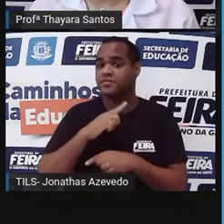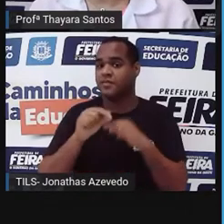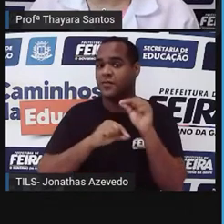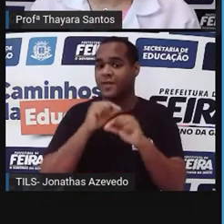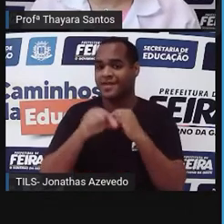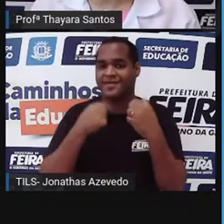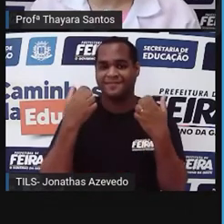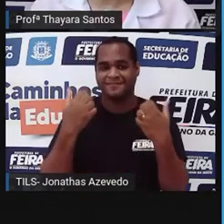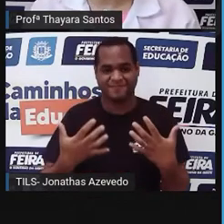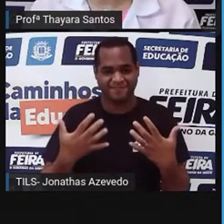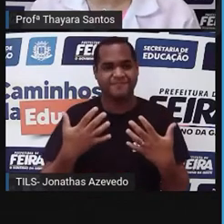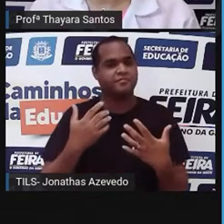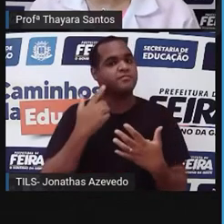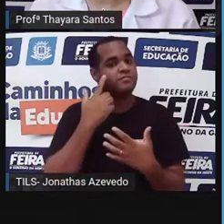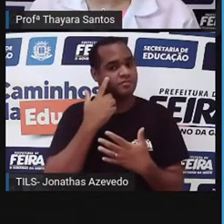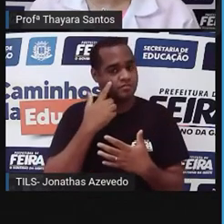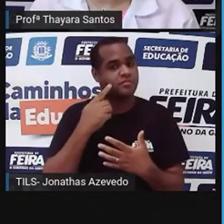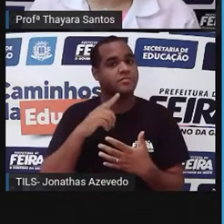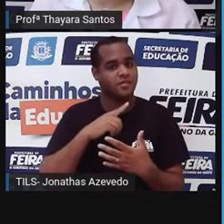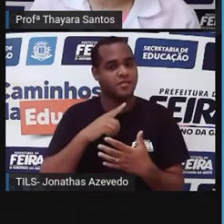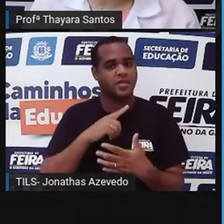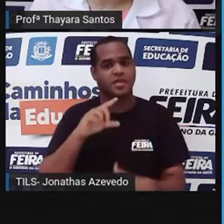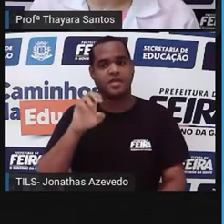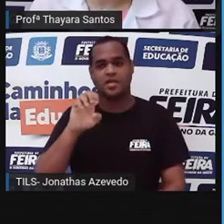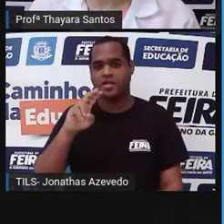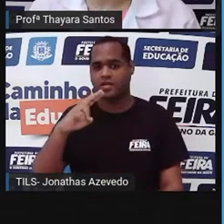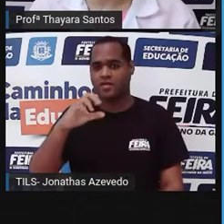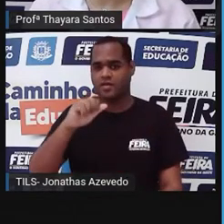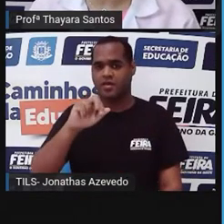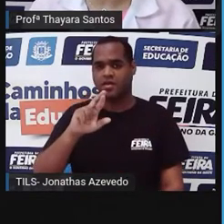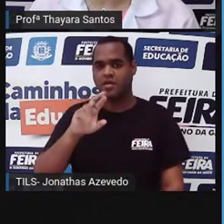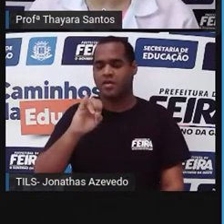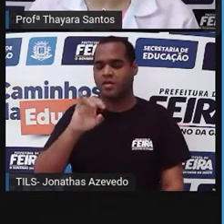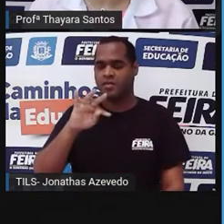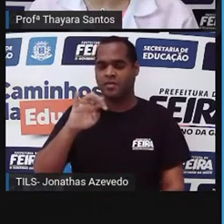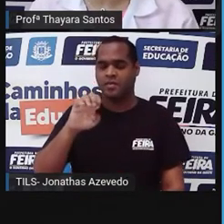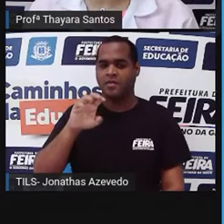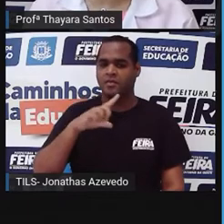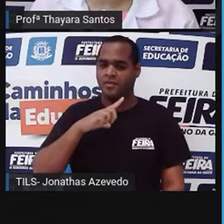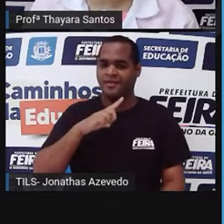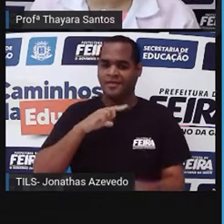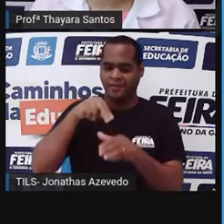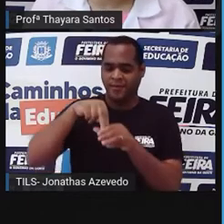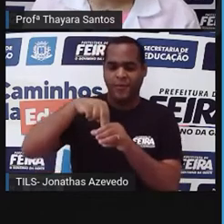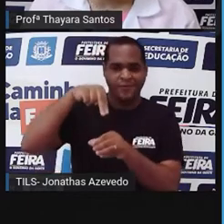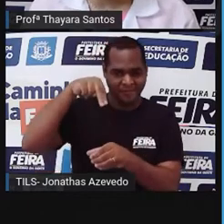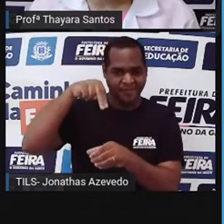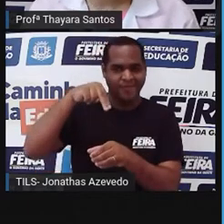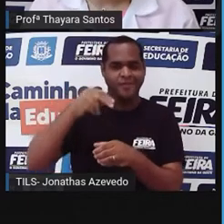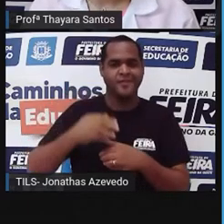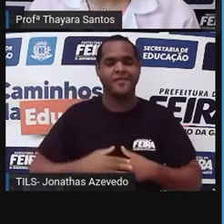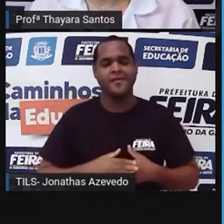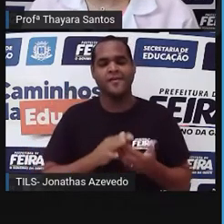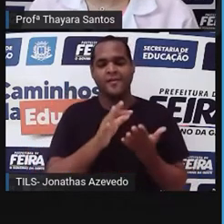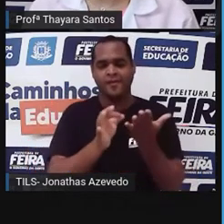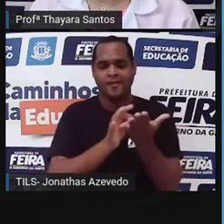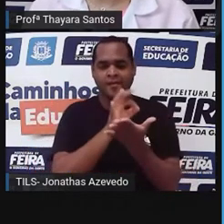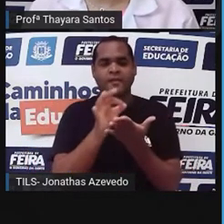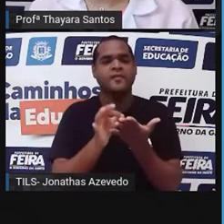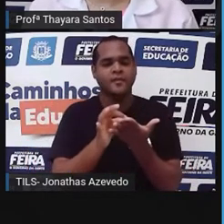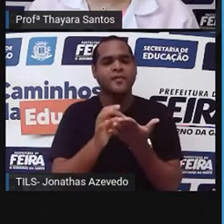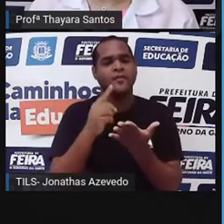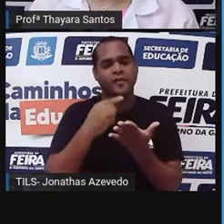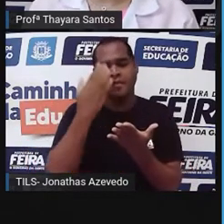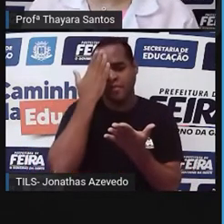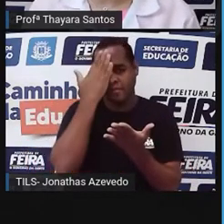Então, a gente já sabe que os animais são eucariontes, isso quer dizer que eles apresentam células com núcleo. A gente sabe